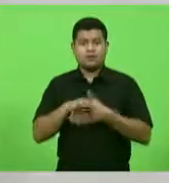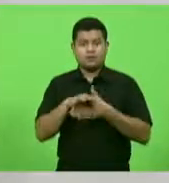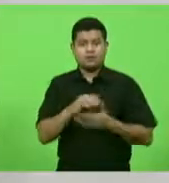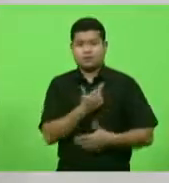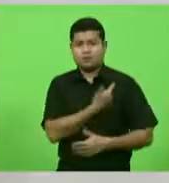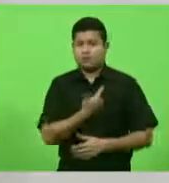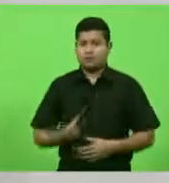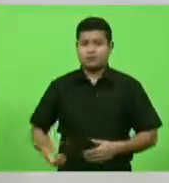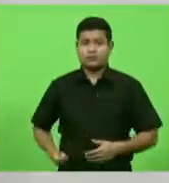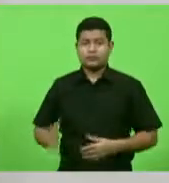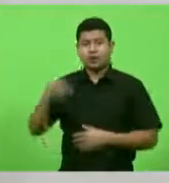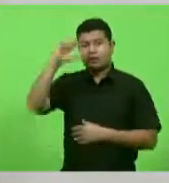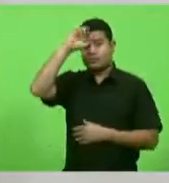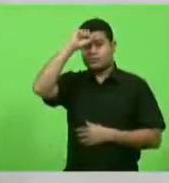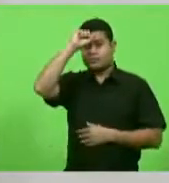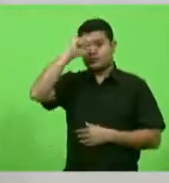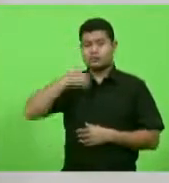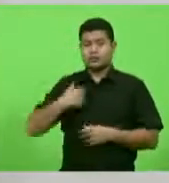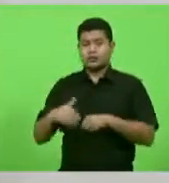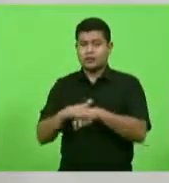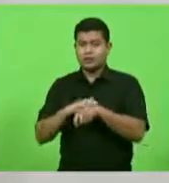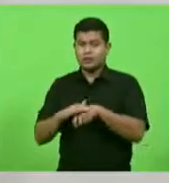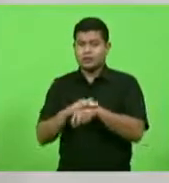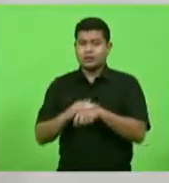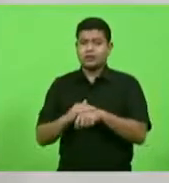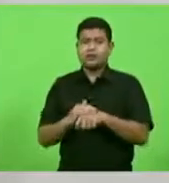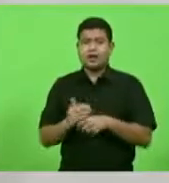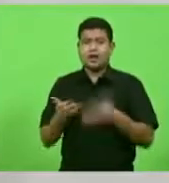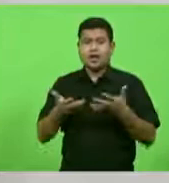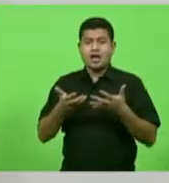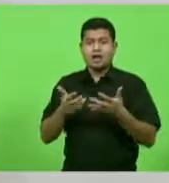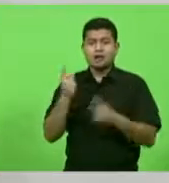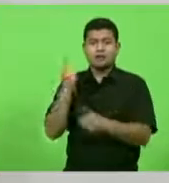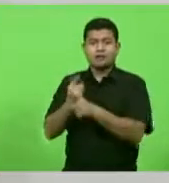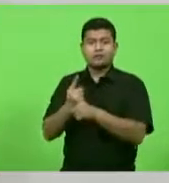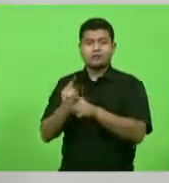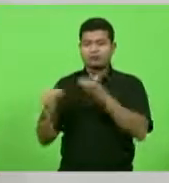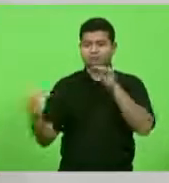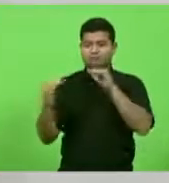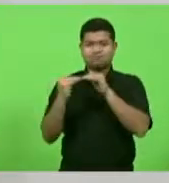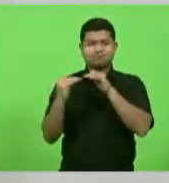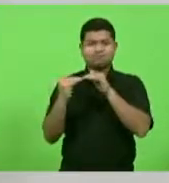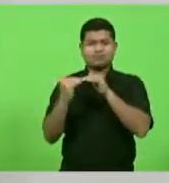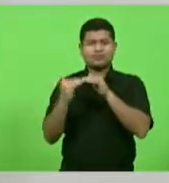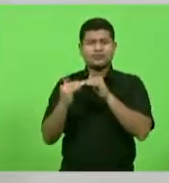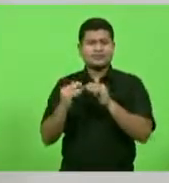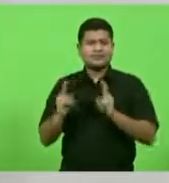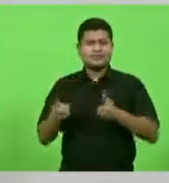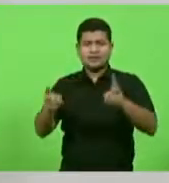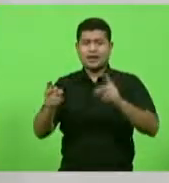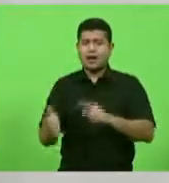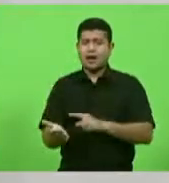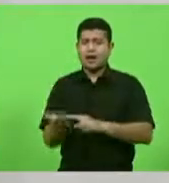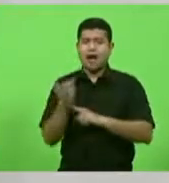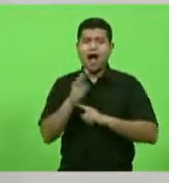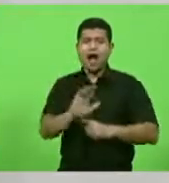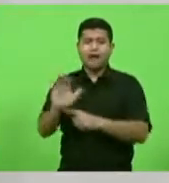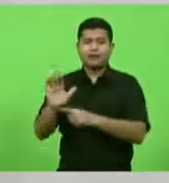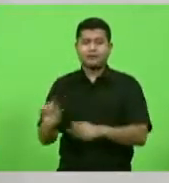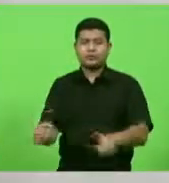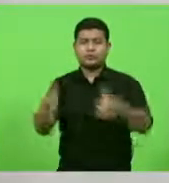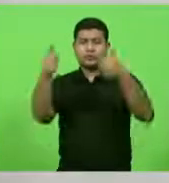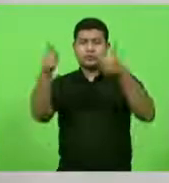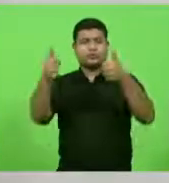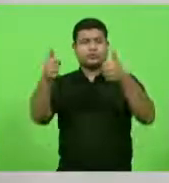que o diálogo e a busca de consensos sempre levam à promoção do bem, que é,